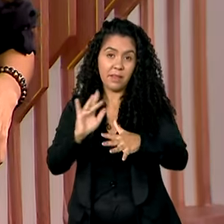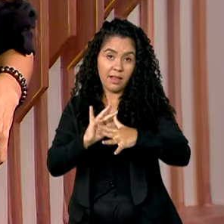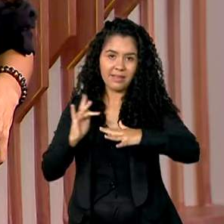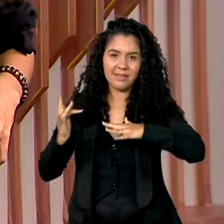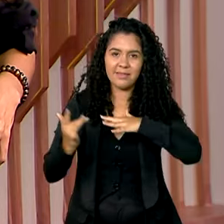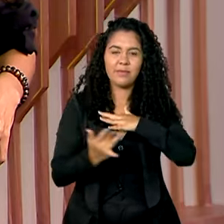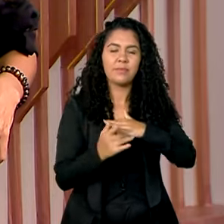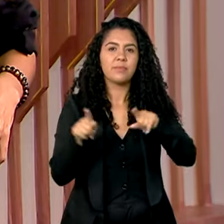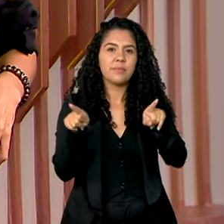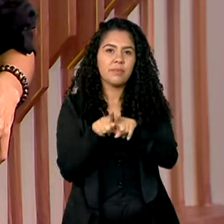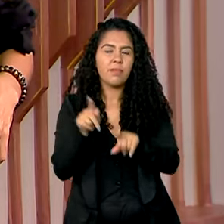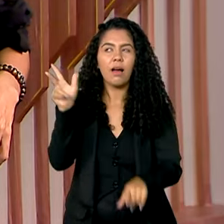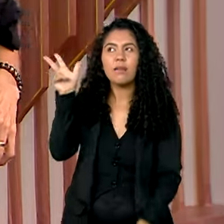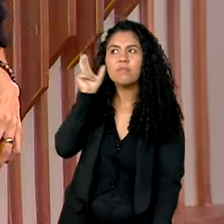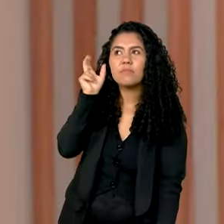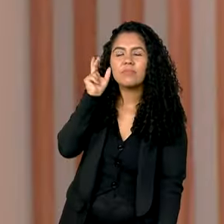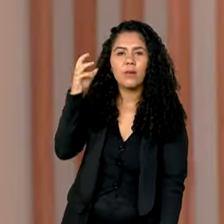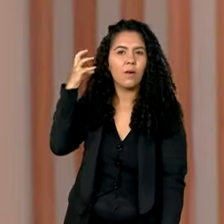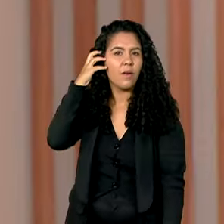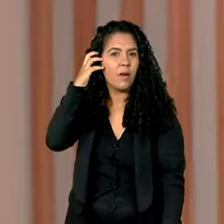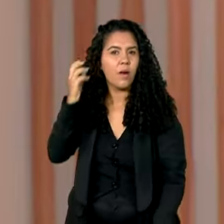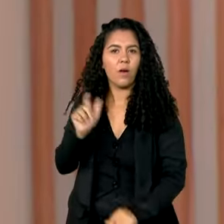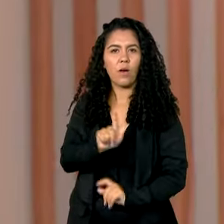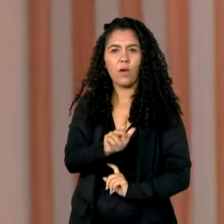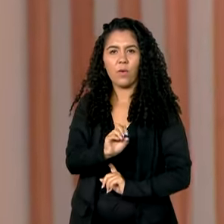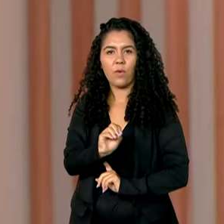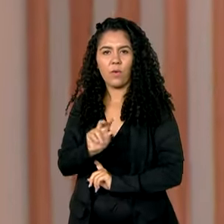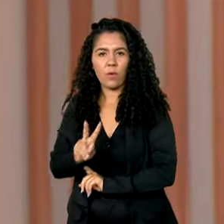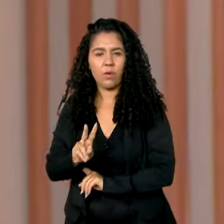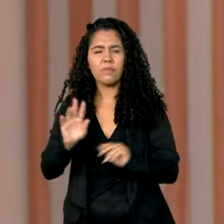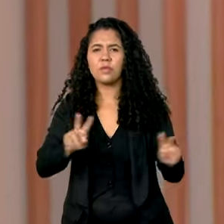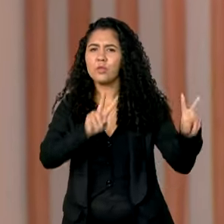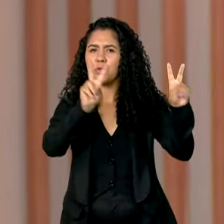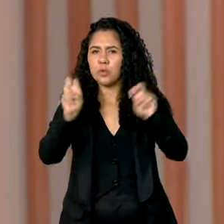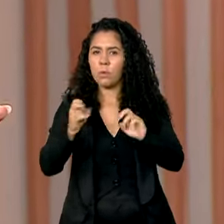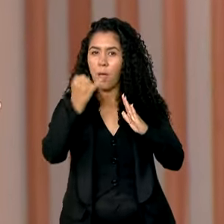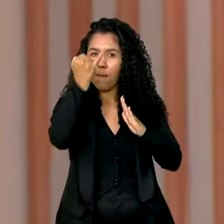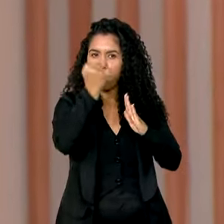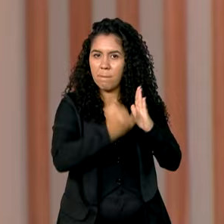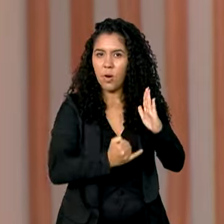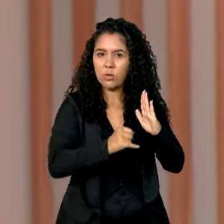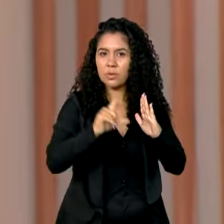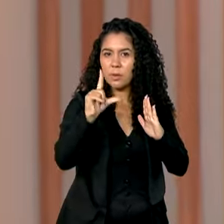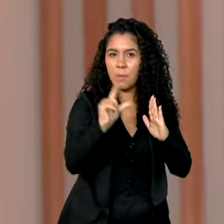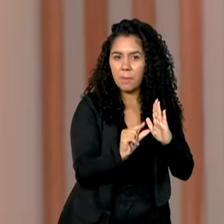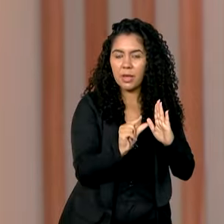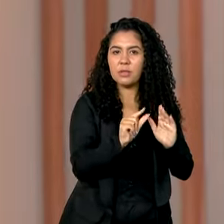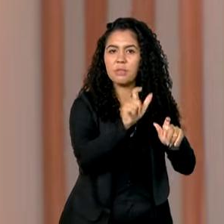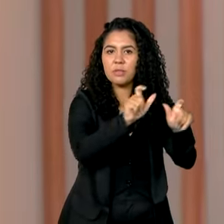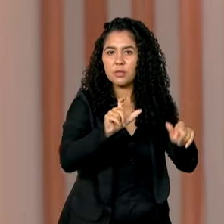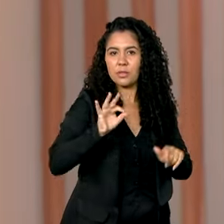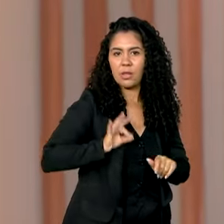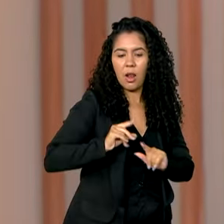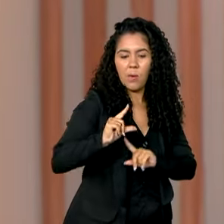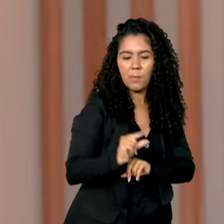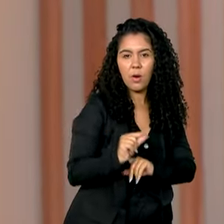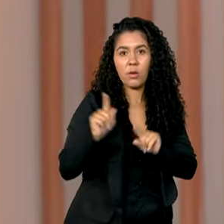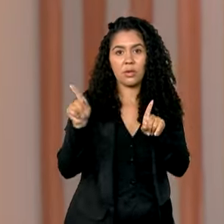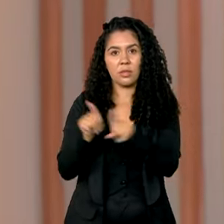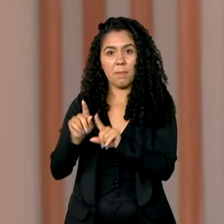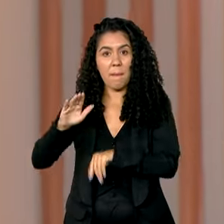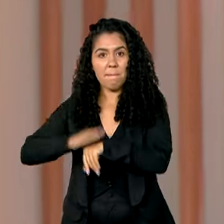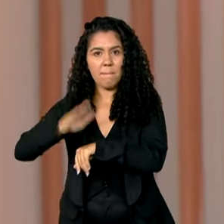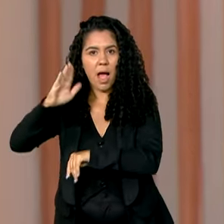sociais e pela Rádio GOV. Menos imposto para quem ganha menos e mais imposto para os mais ricos?